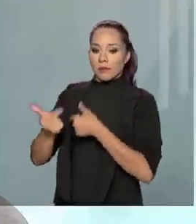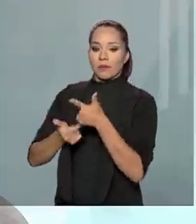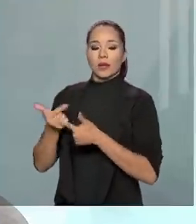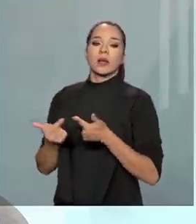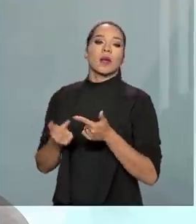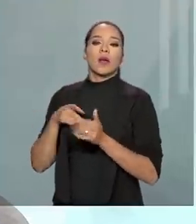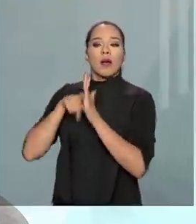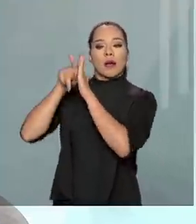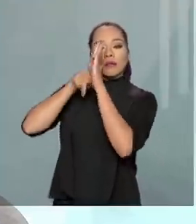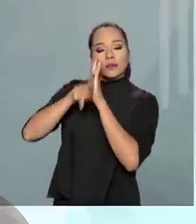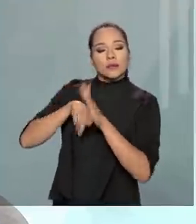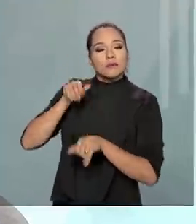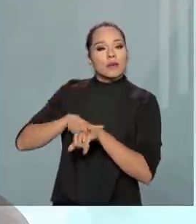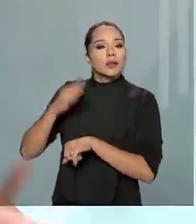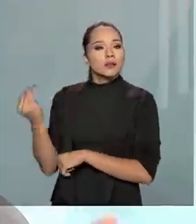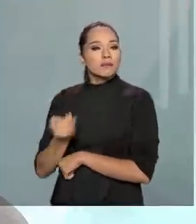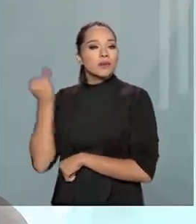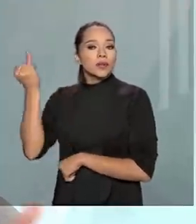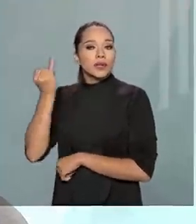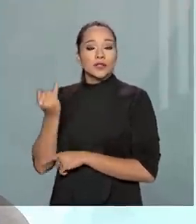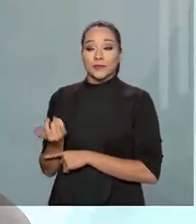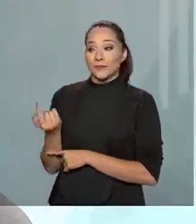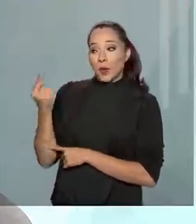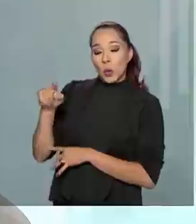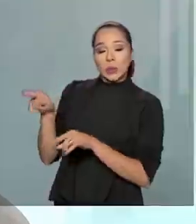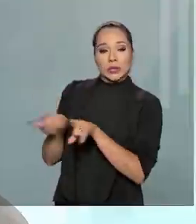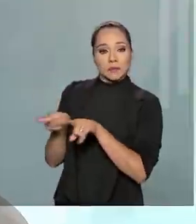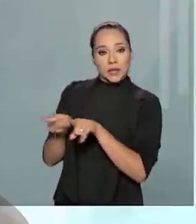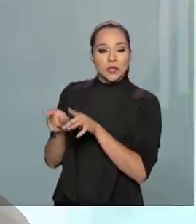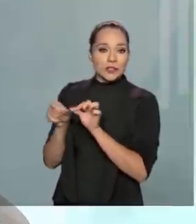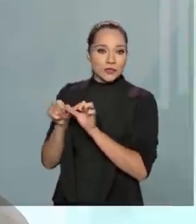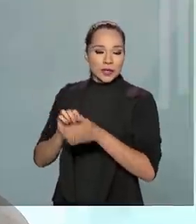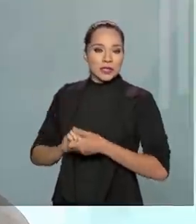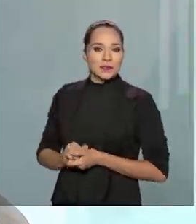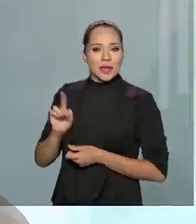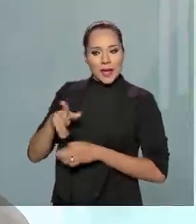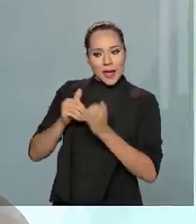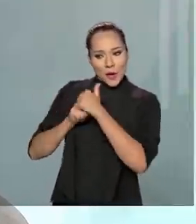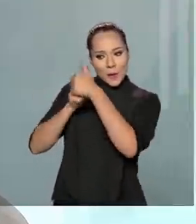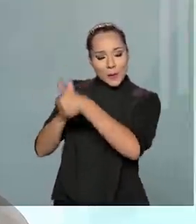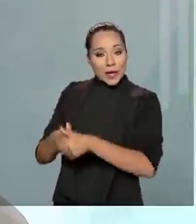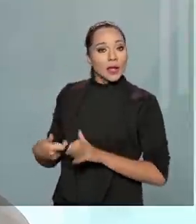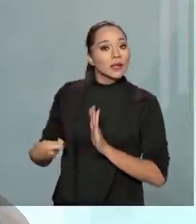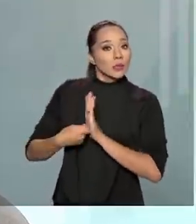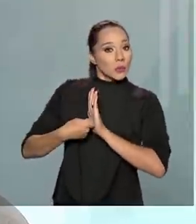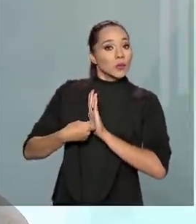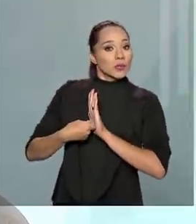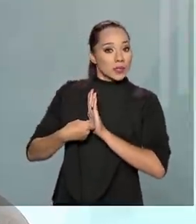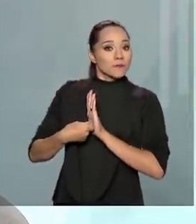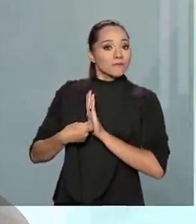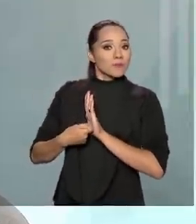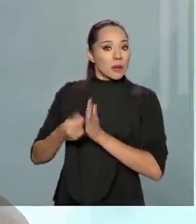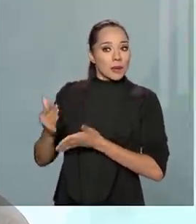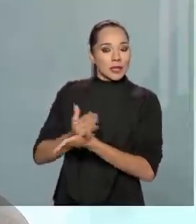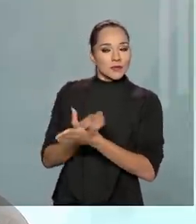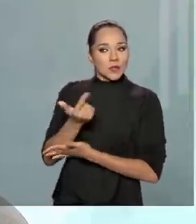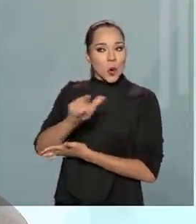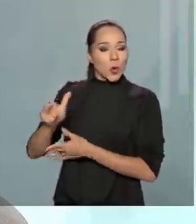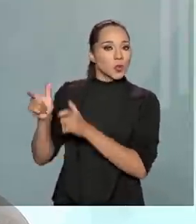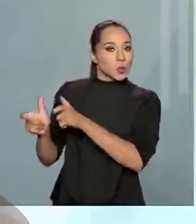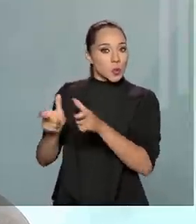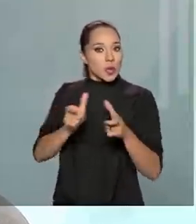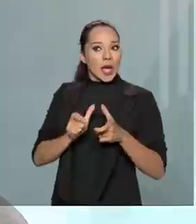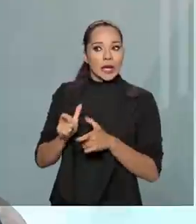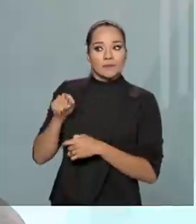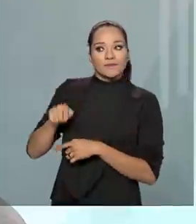verificação mais importante. E outro ponto que nós fizemos foi acompanhar as denúncias, para que às vezes em outros locais que é onde